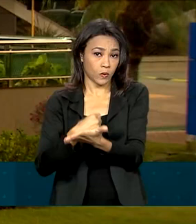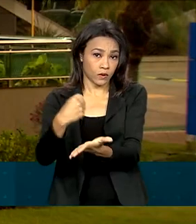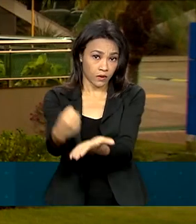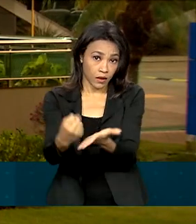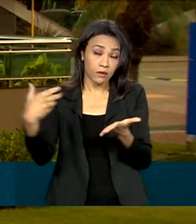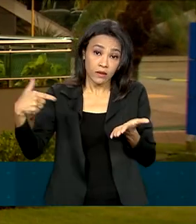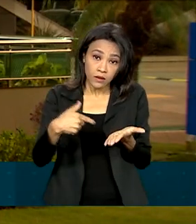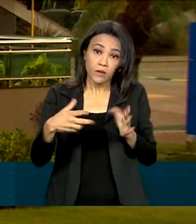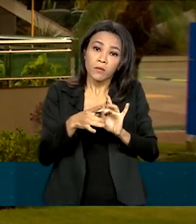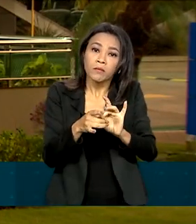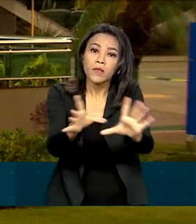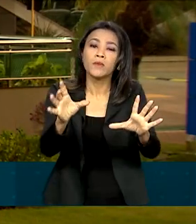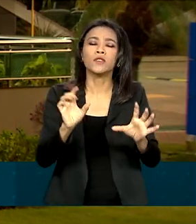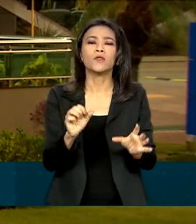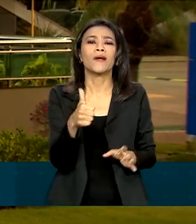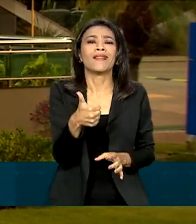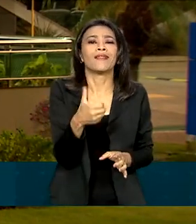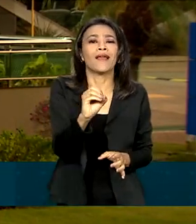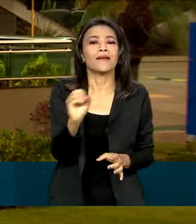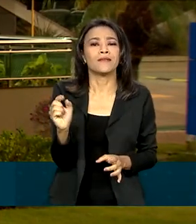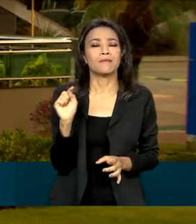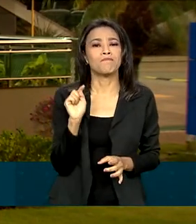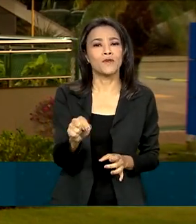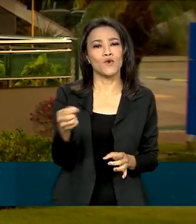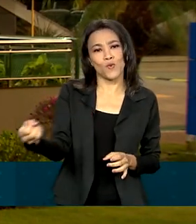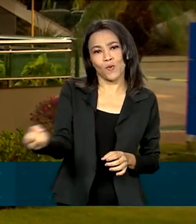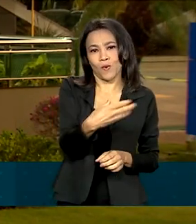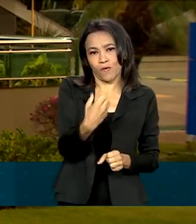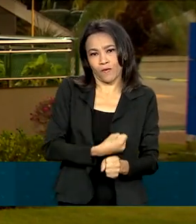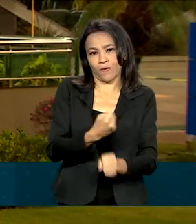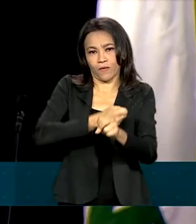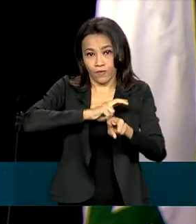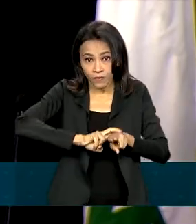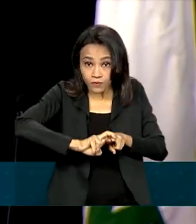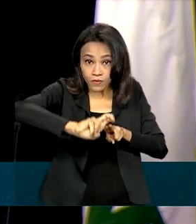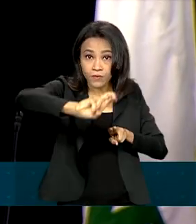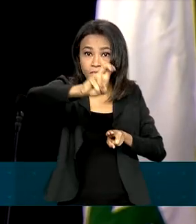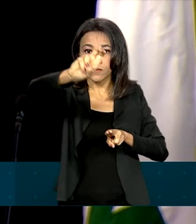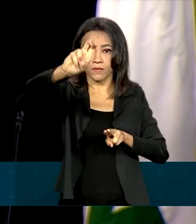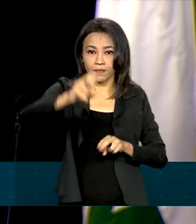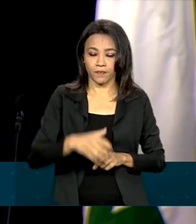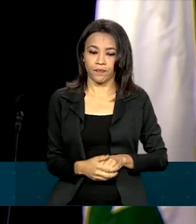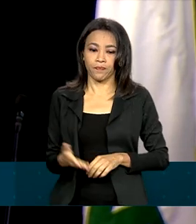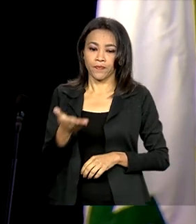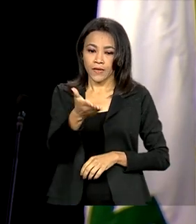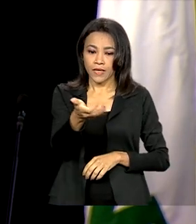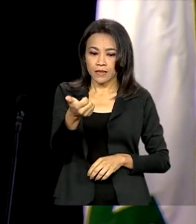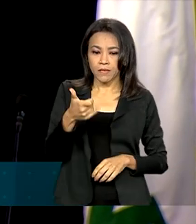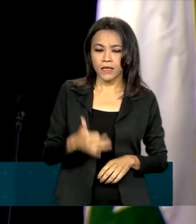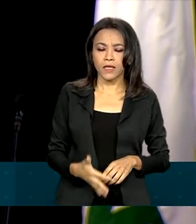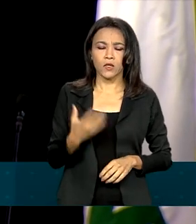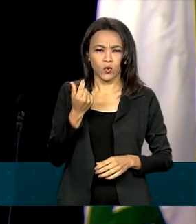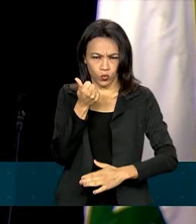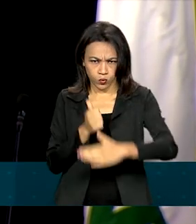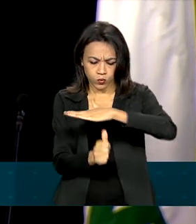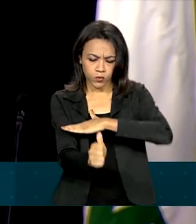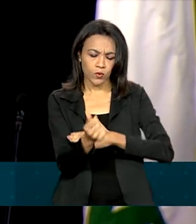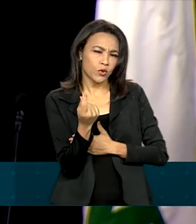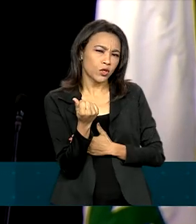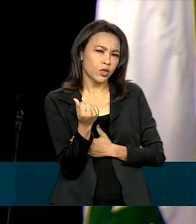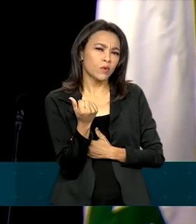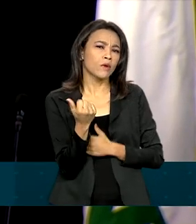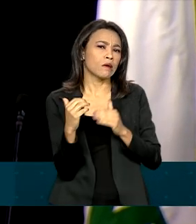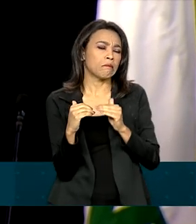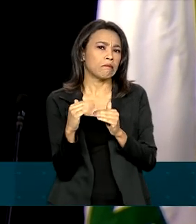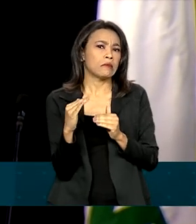viabilizaram cerca de 10 mil novos quilômetros de ferrovias. Os investimentos já ultrapassam aí, já são